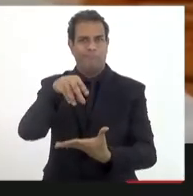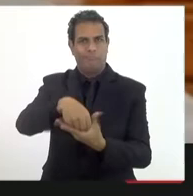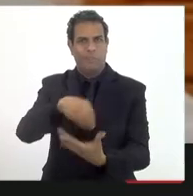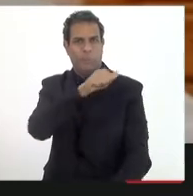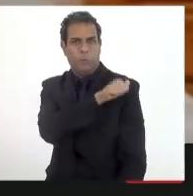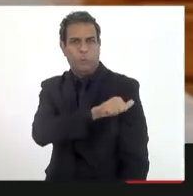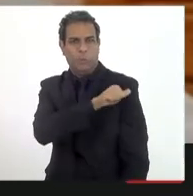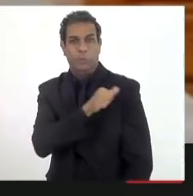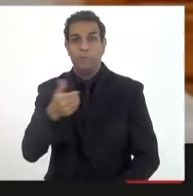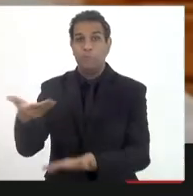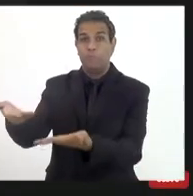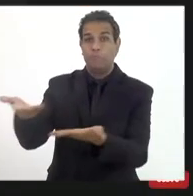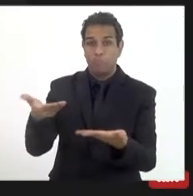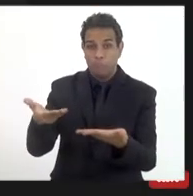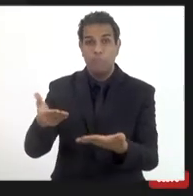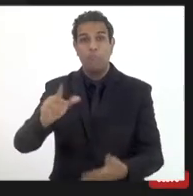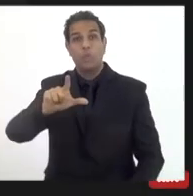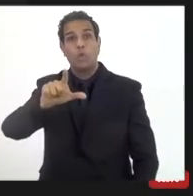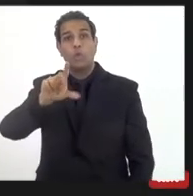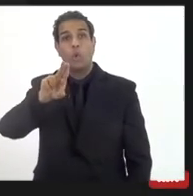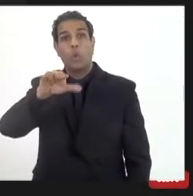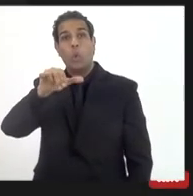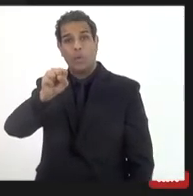palavra, por favor, Luiz.